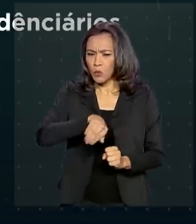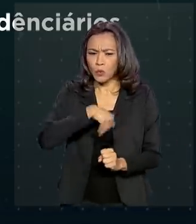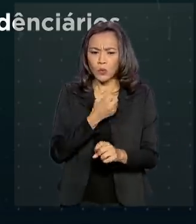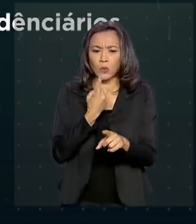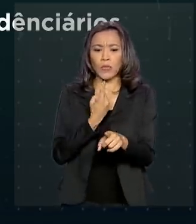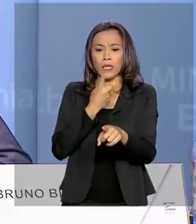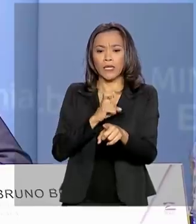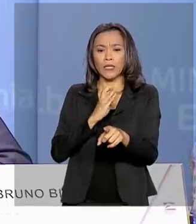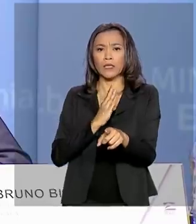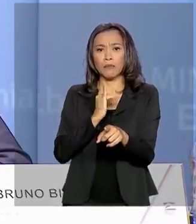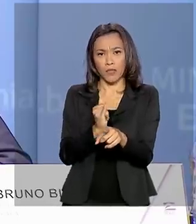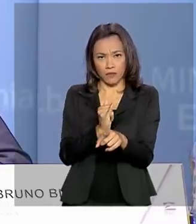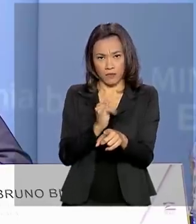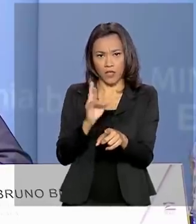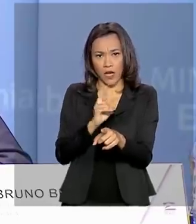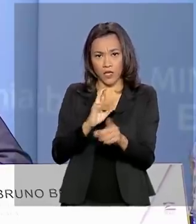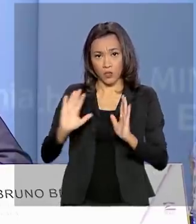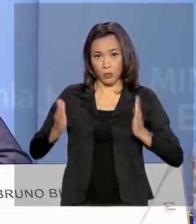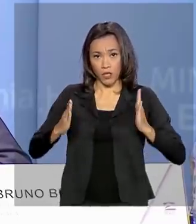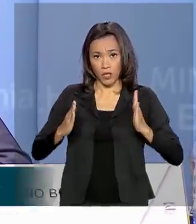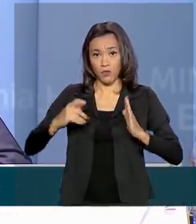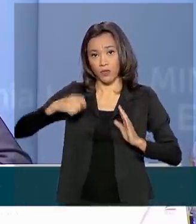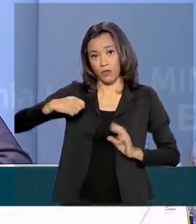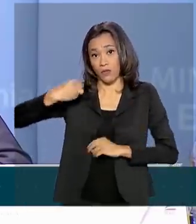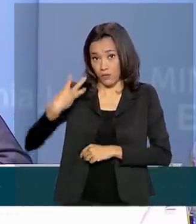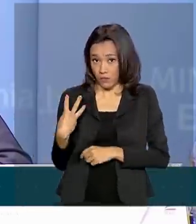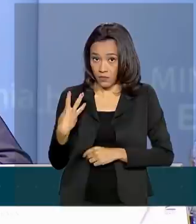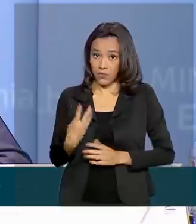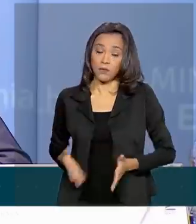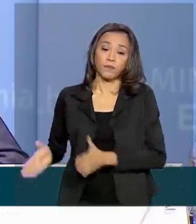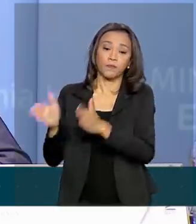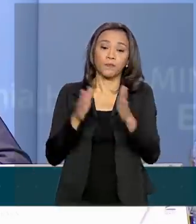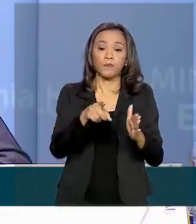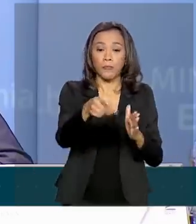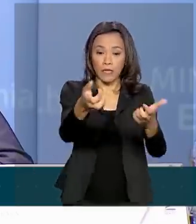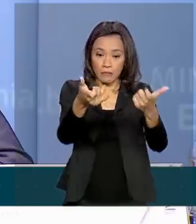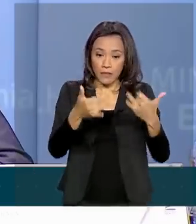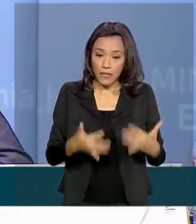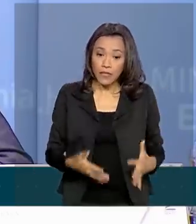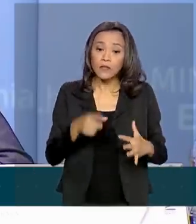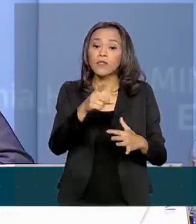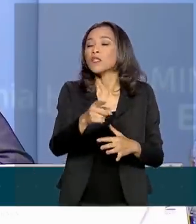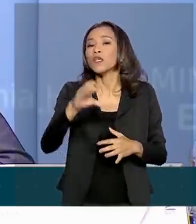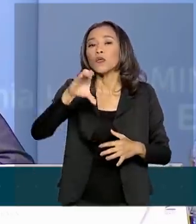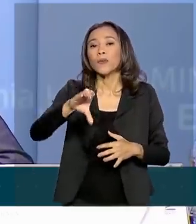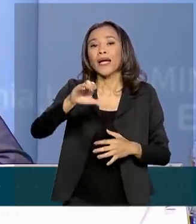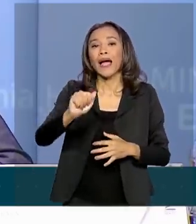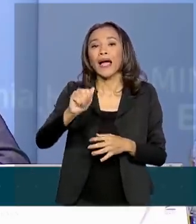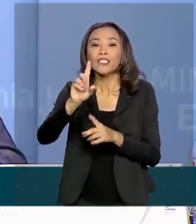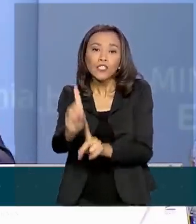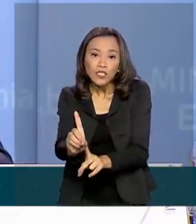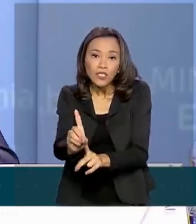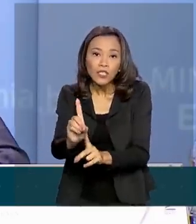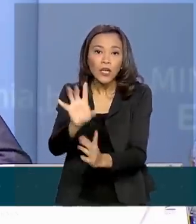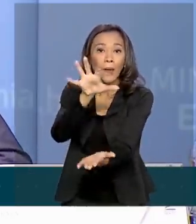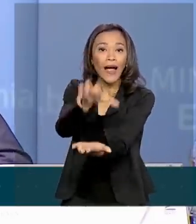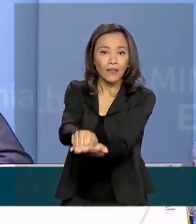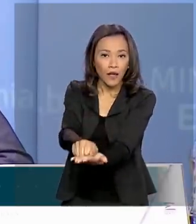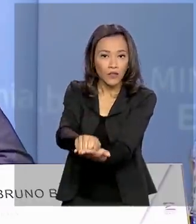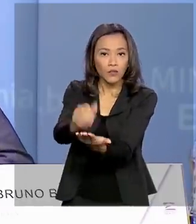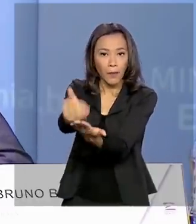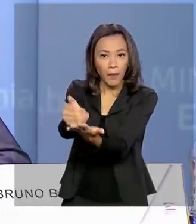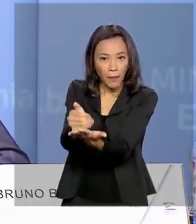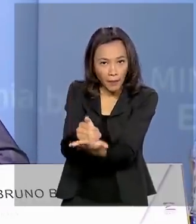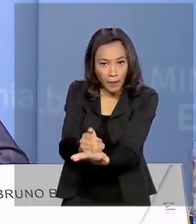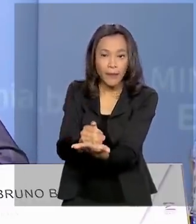90 dias. A ideia, junto com Ministério da Cidadania, é fazer com que o Cadastro Único seja robustecido por meio de uma plataforma